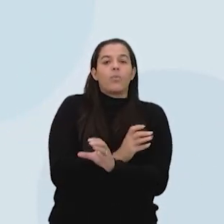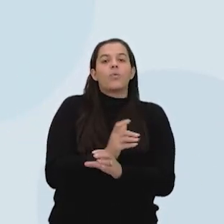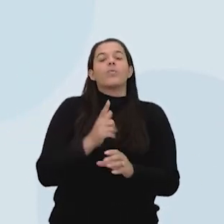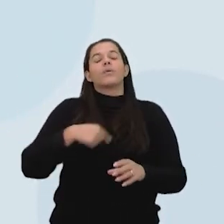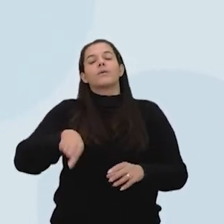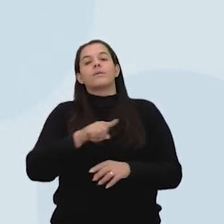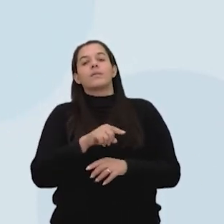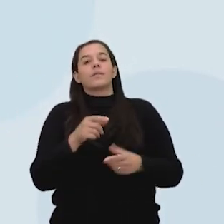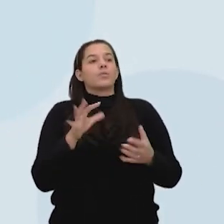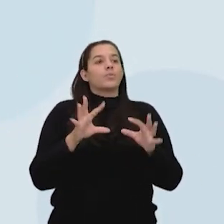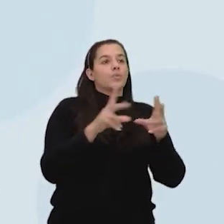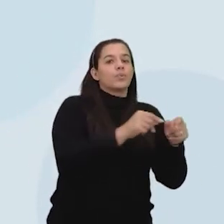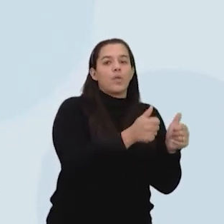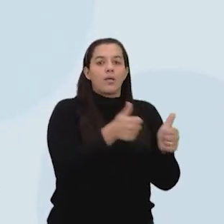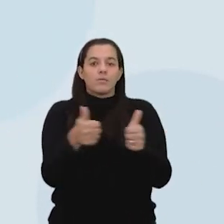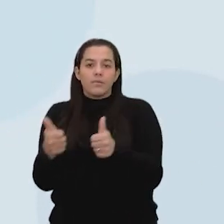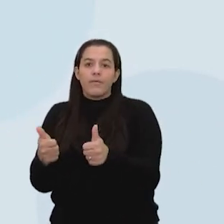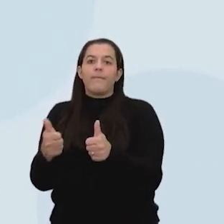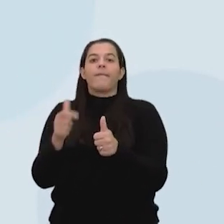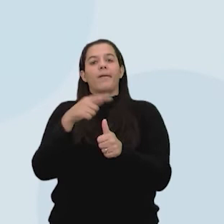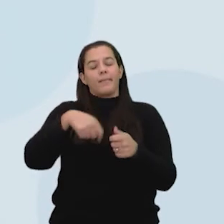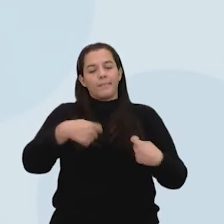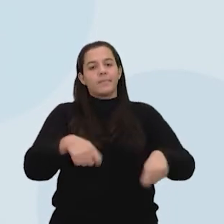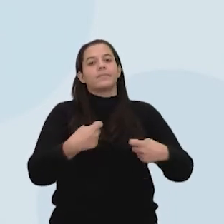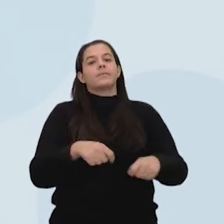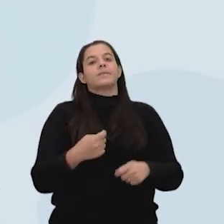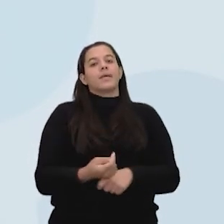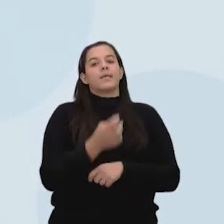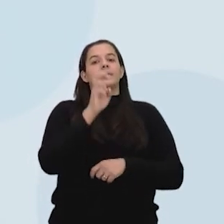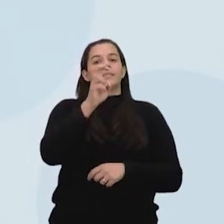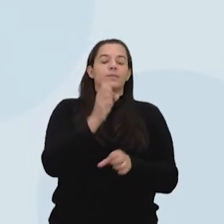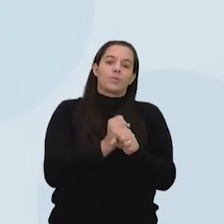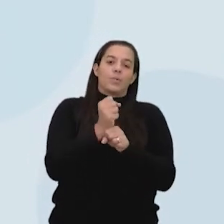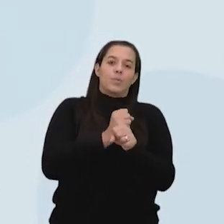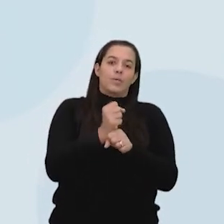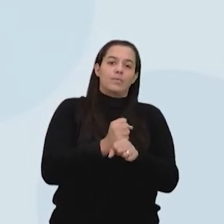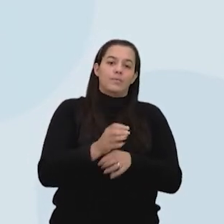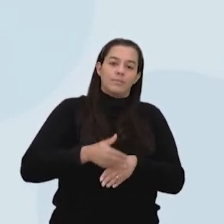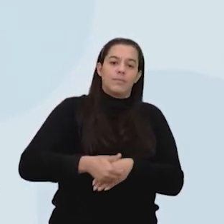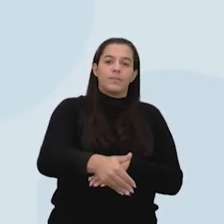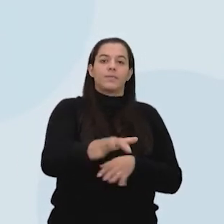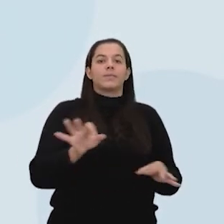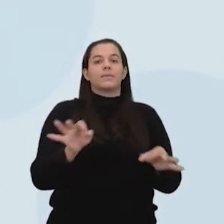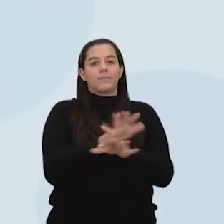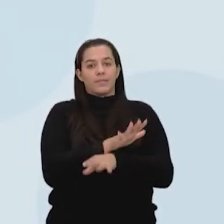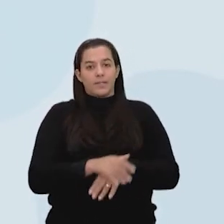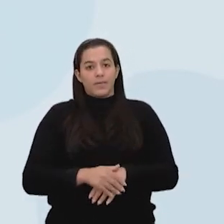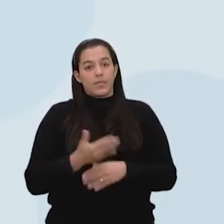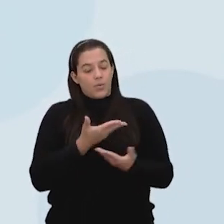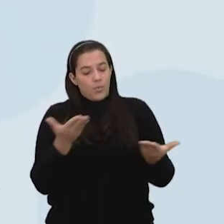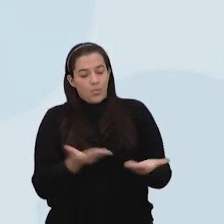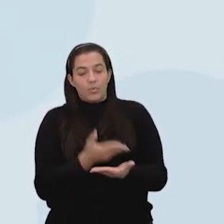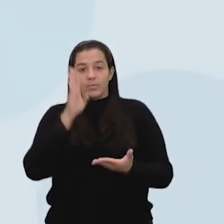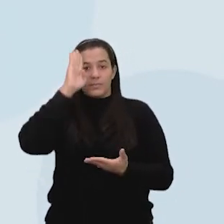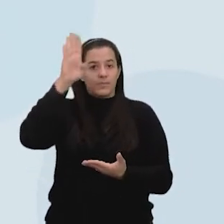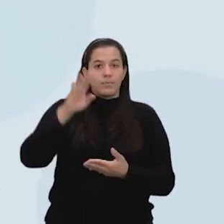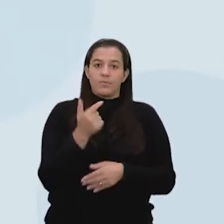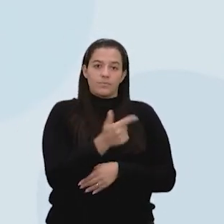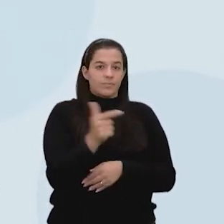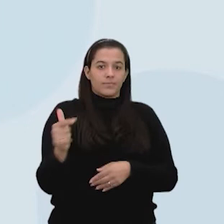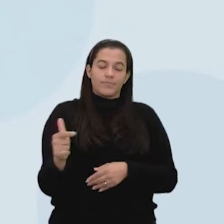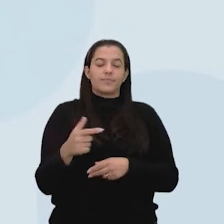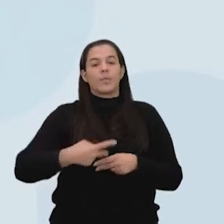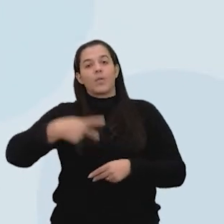tivesse tudo certo, seriam necessários, pelo menos, cinco anos. Ou seja, não é prioritário. O segundo